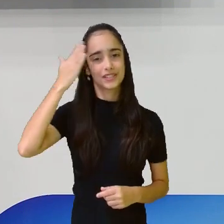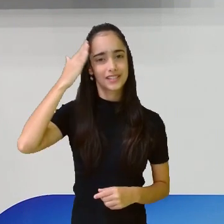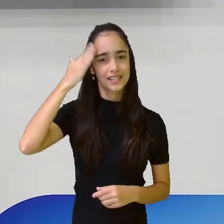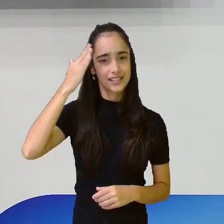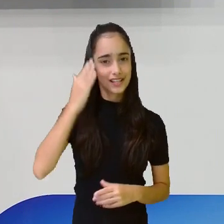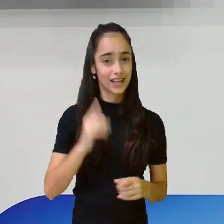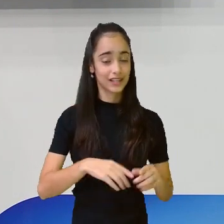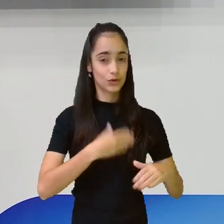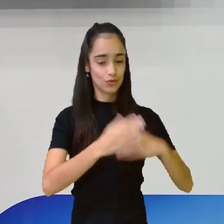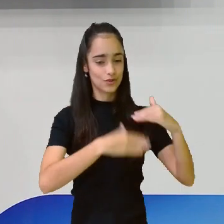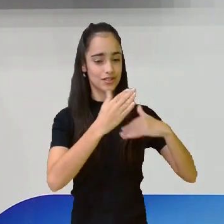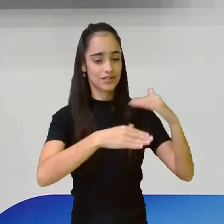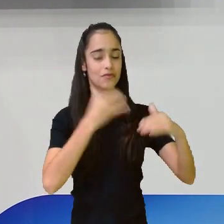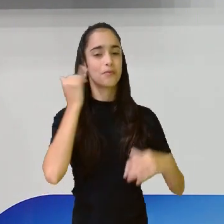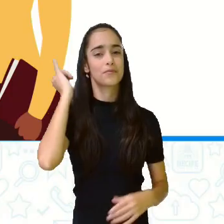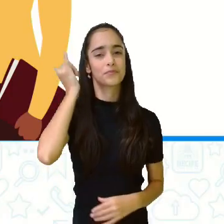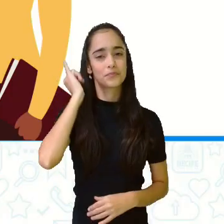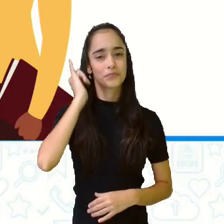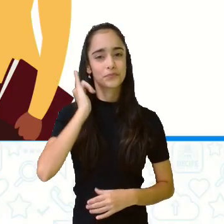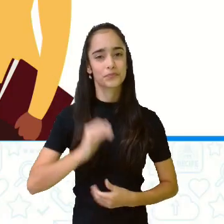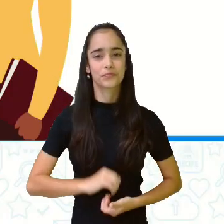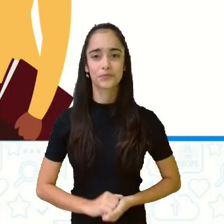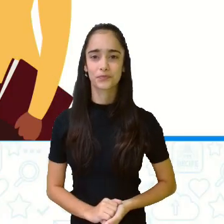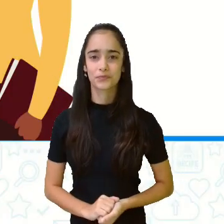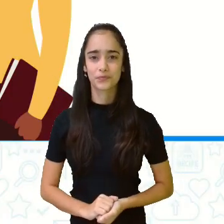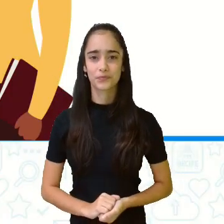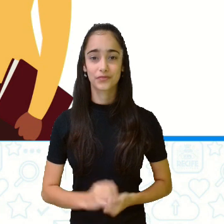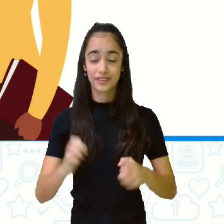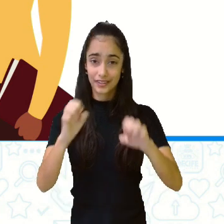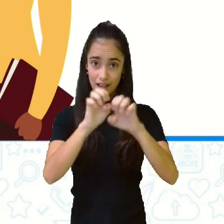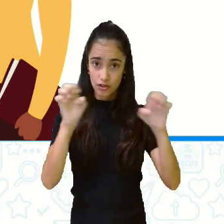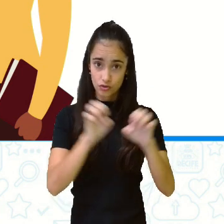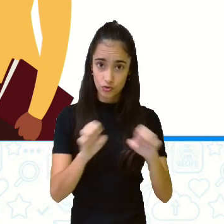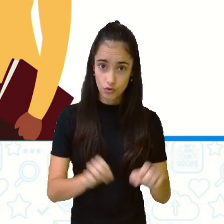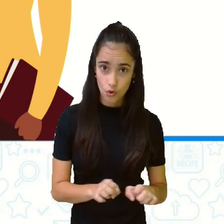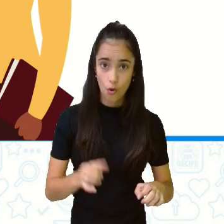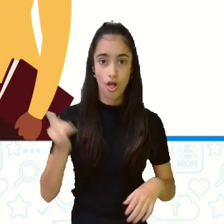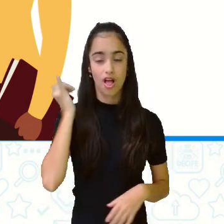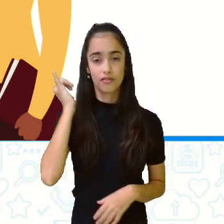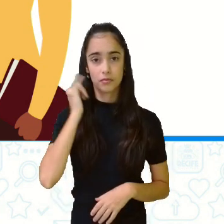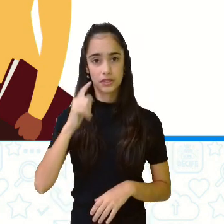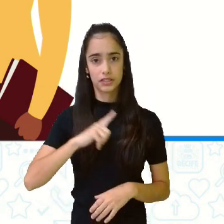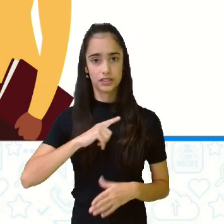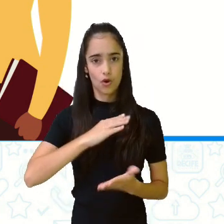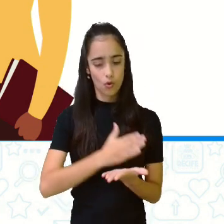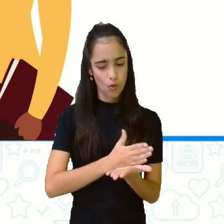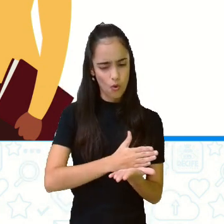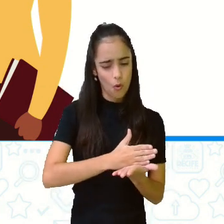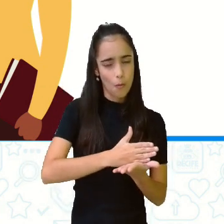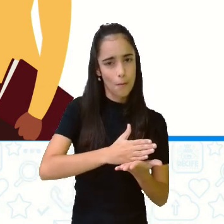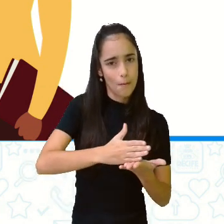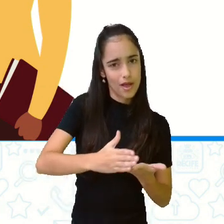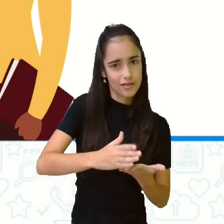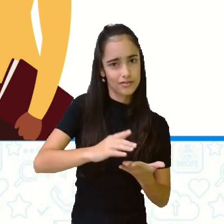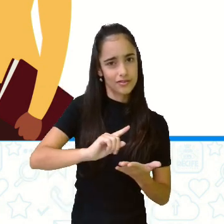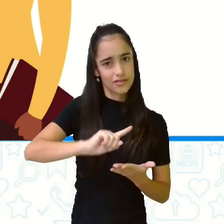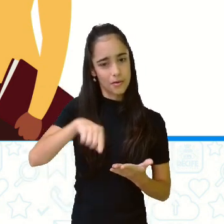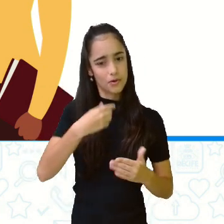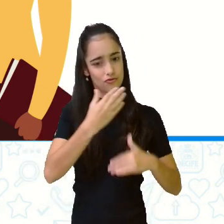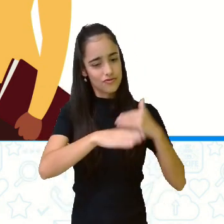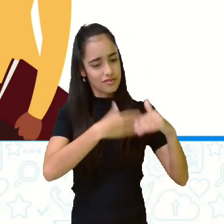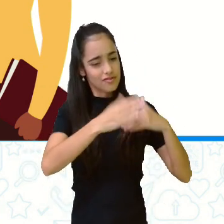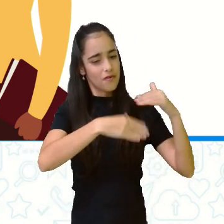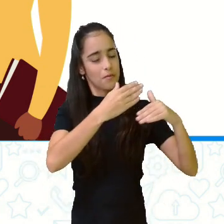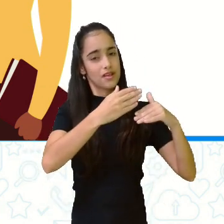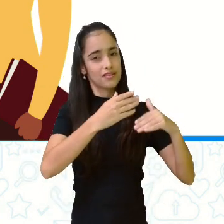esse envolvimento. Estrutura de uma fábula, introdução, o desenvolvimento, o